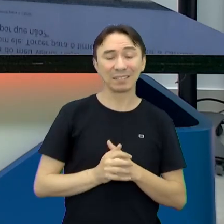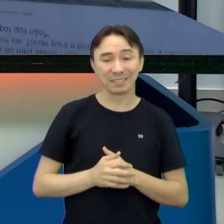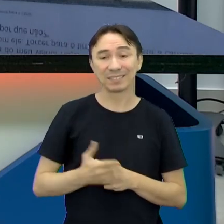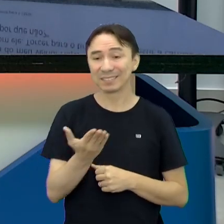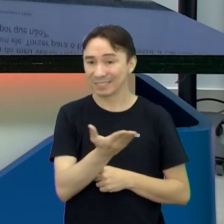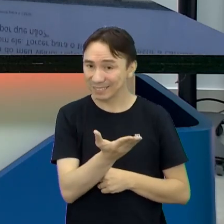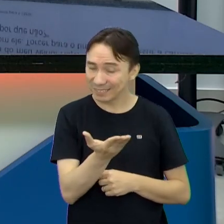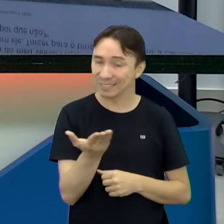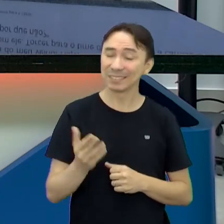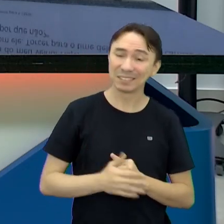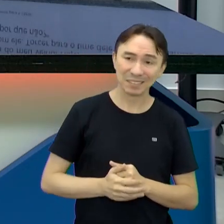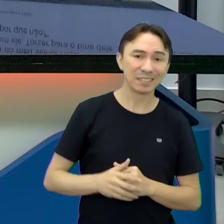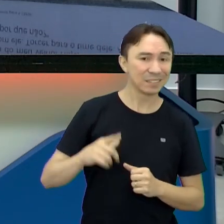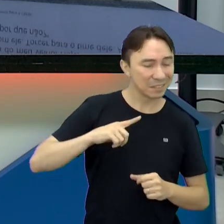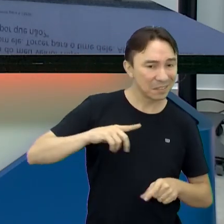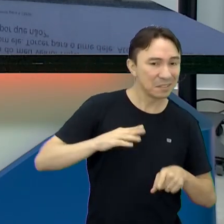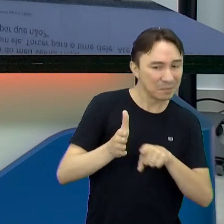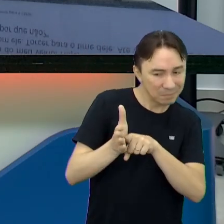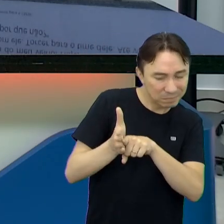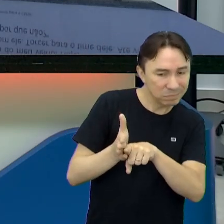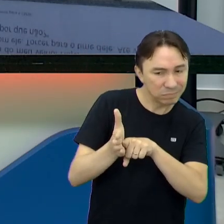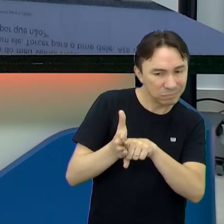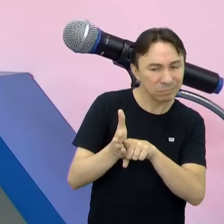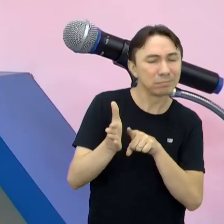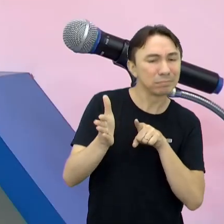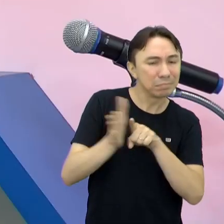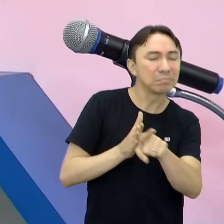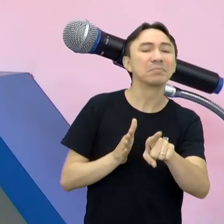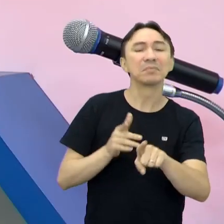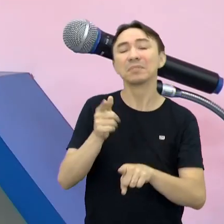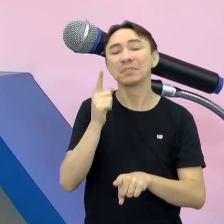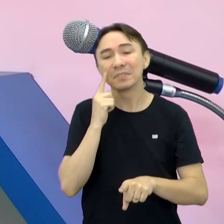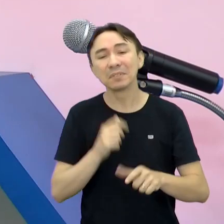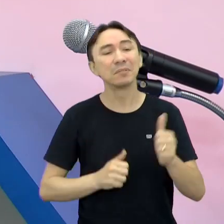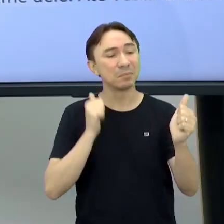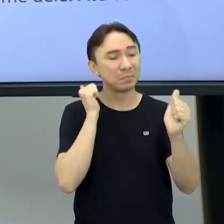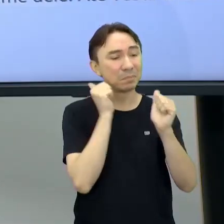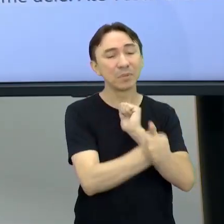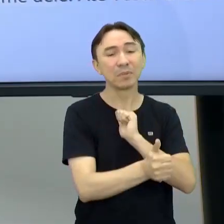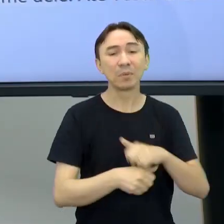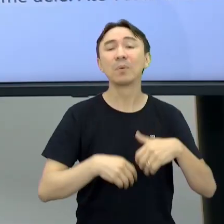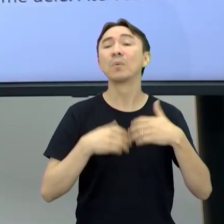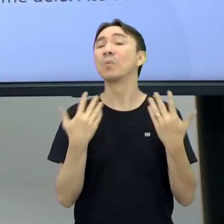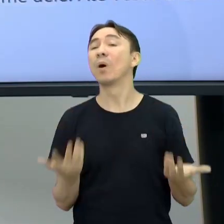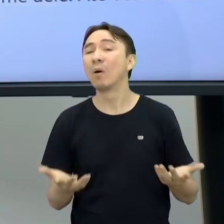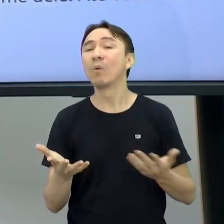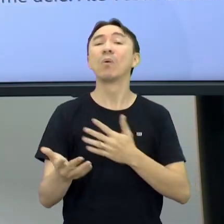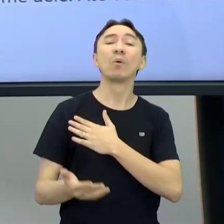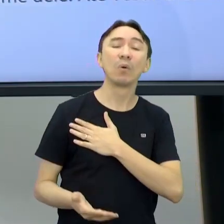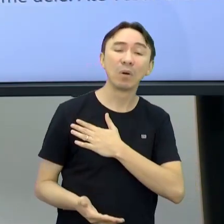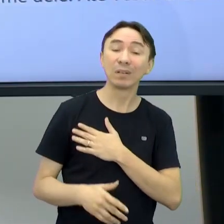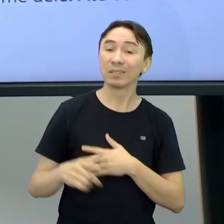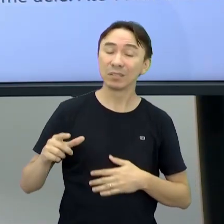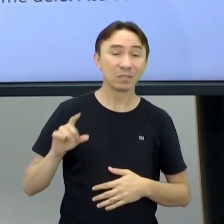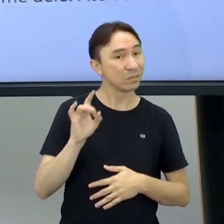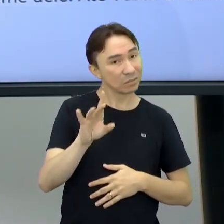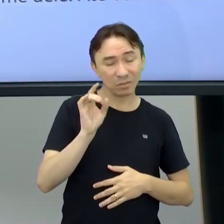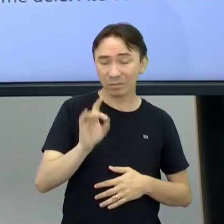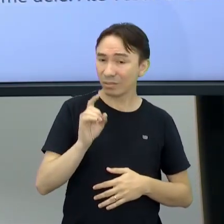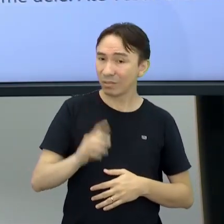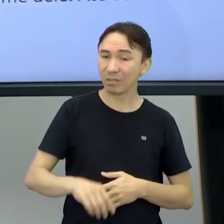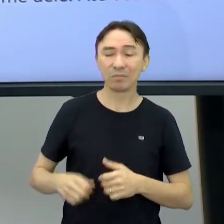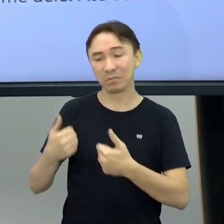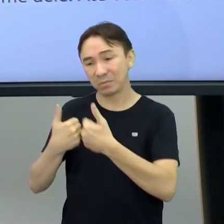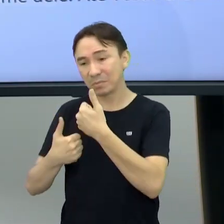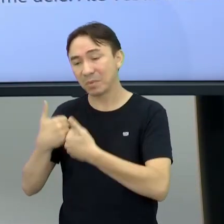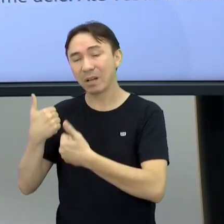aula Eu levei a de vocês também Você falou Qual é esporte Saiu só futebol E aí nós fizemos Comparação Do futebol